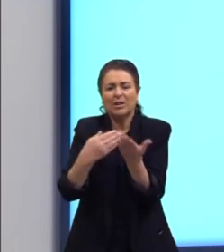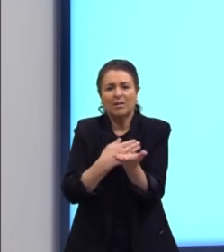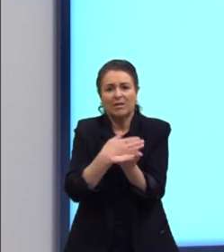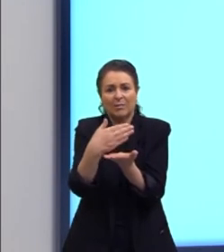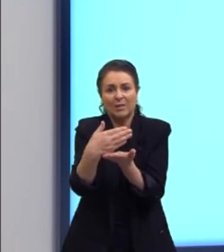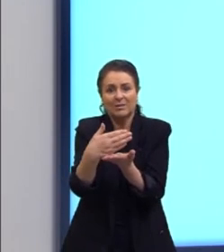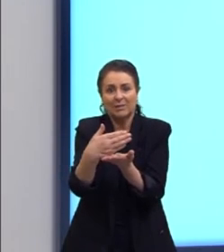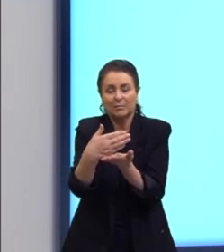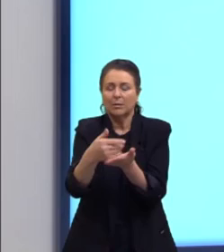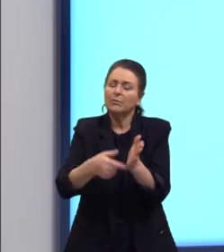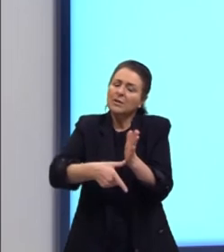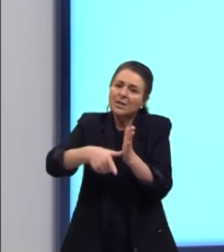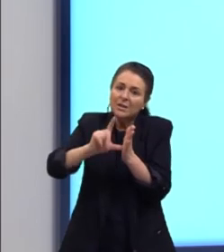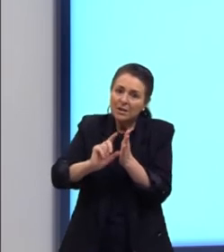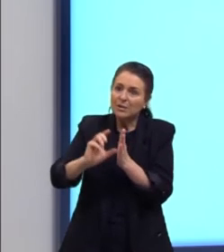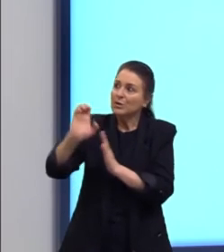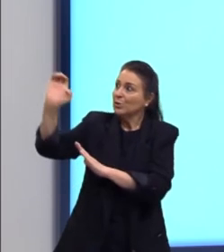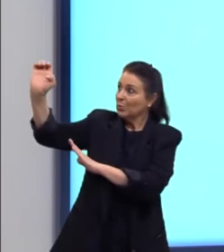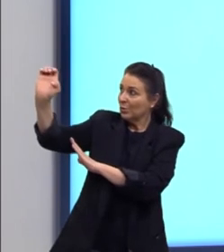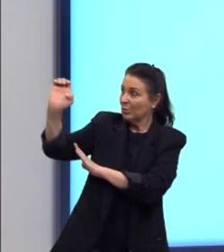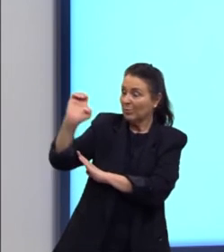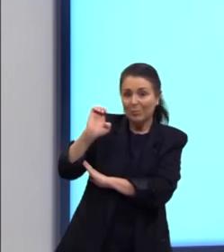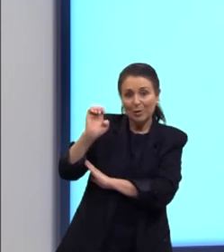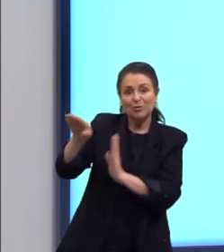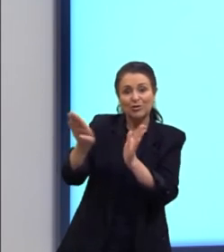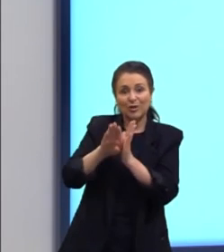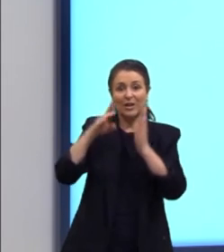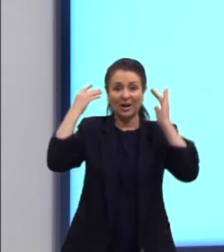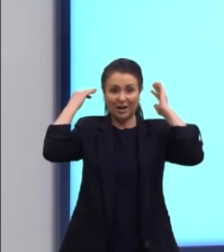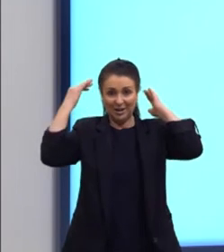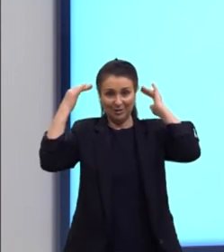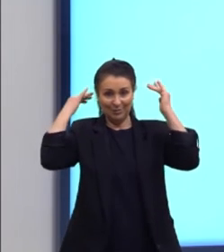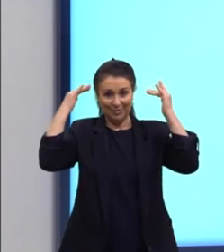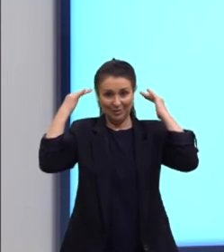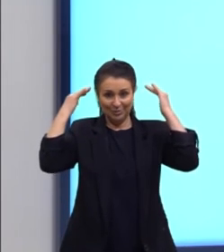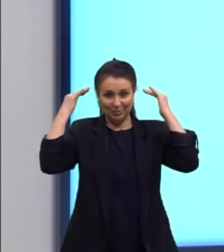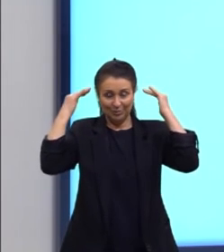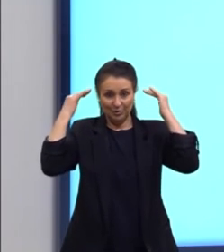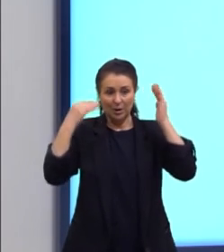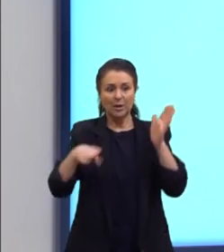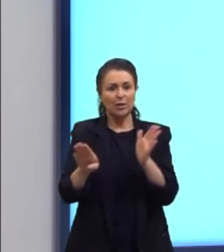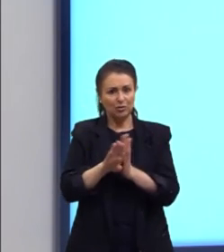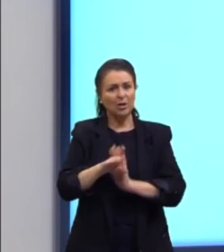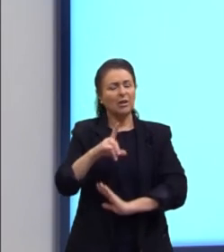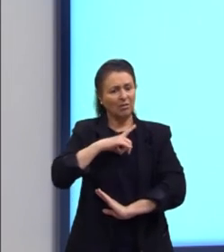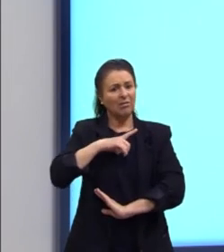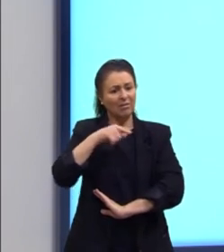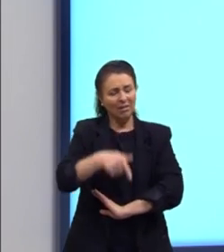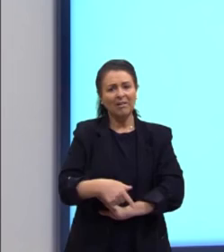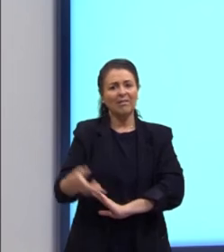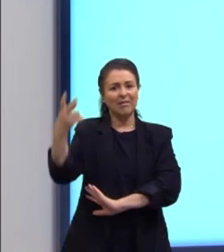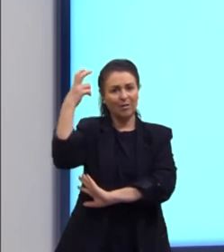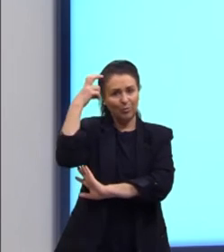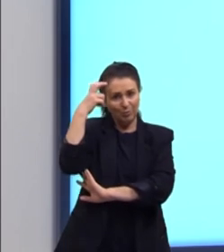antes da chegada do europeu, que quando ele chega tem já essa cultura ali,